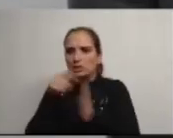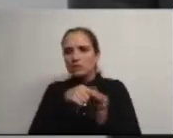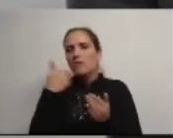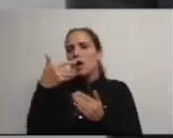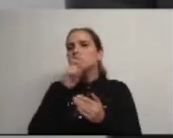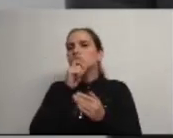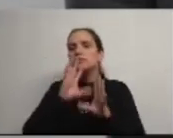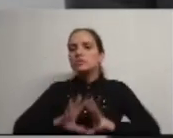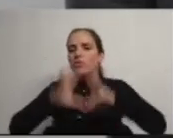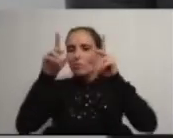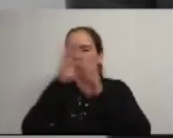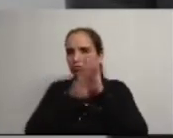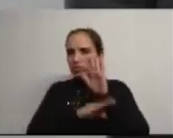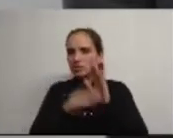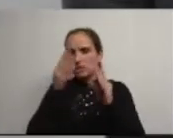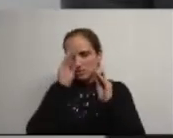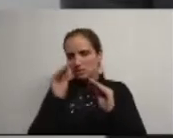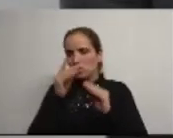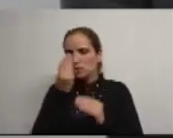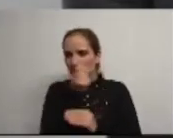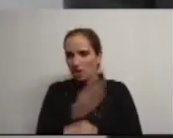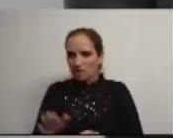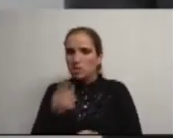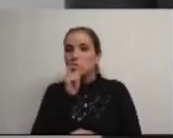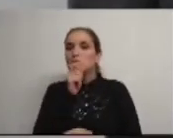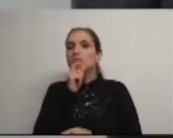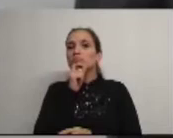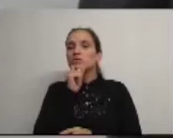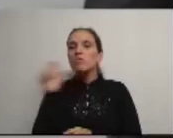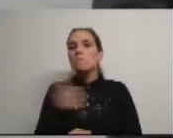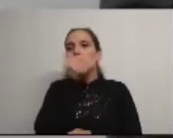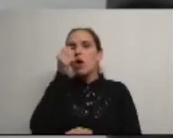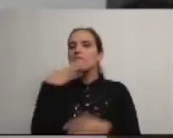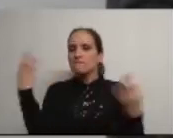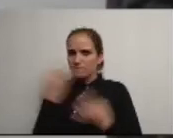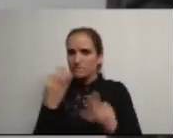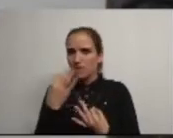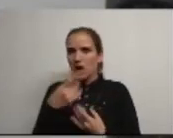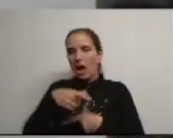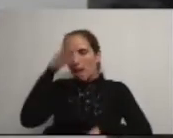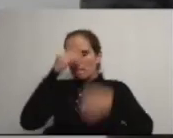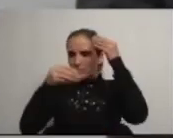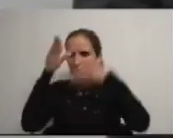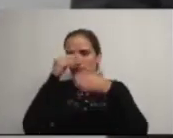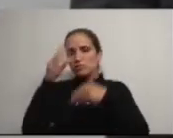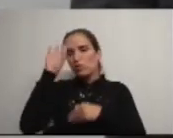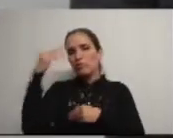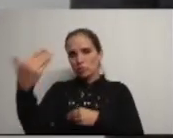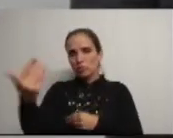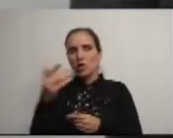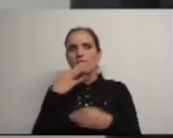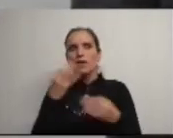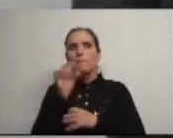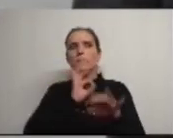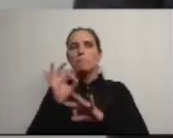desenvolvimento dos processos de ensino das nossas crianças, possibilitando a melhoria efetiva das suas aprendizagens no futuro e a sua